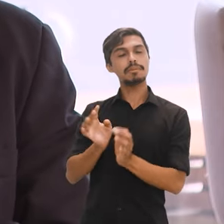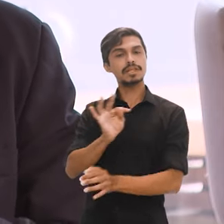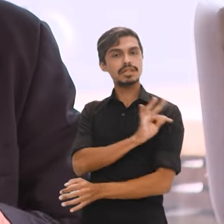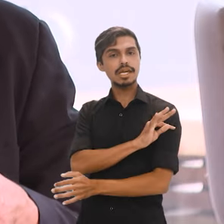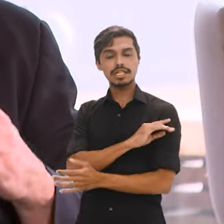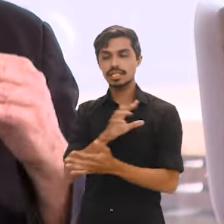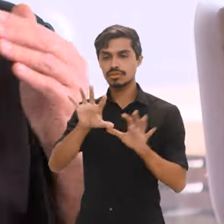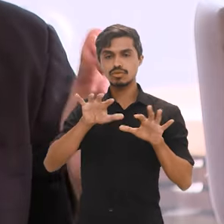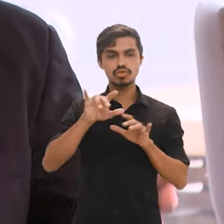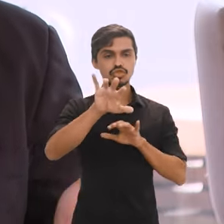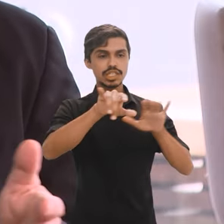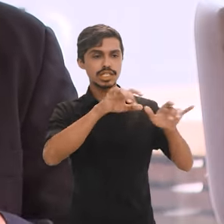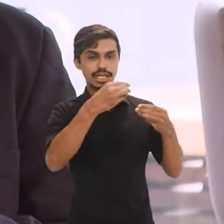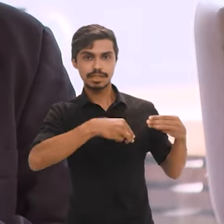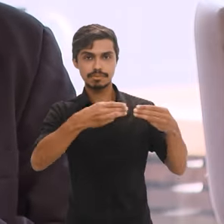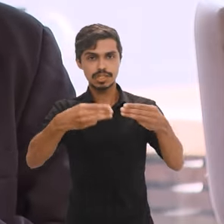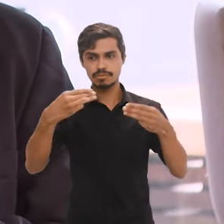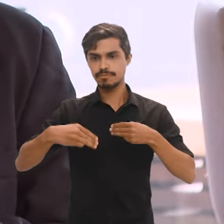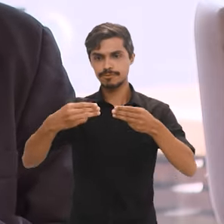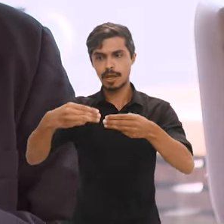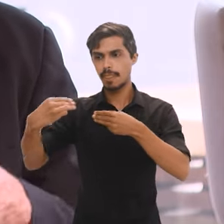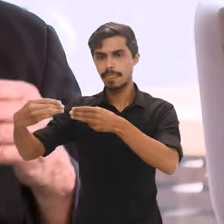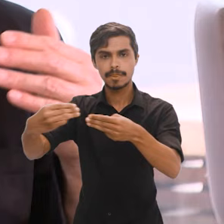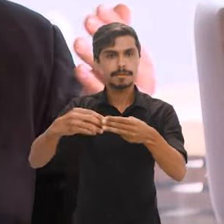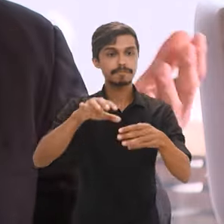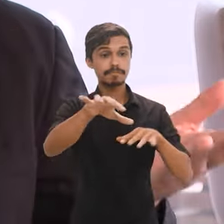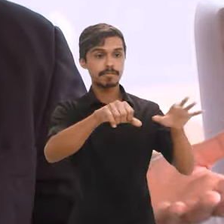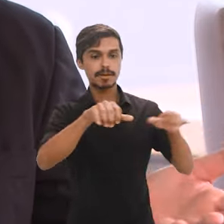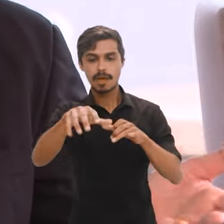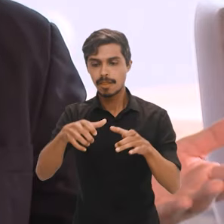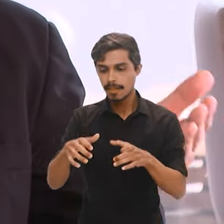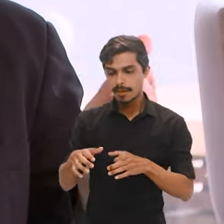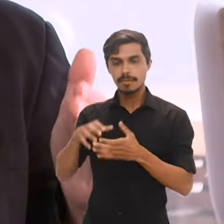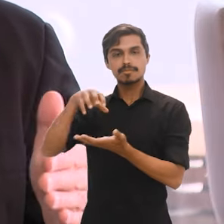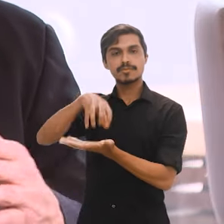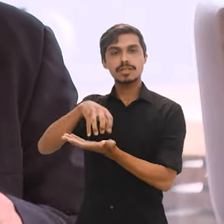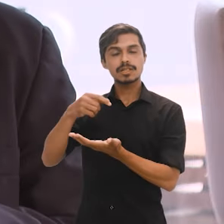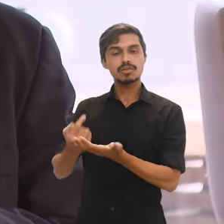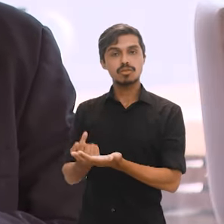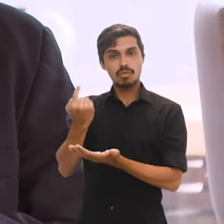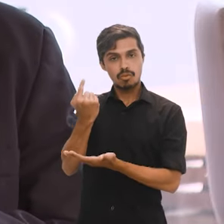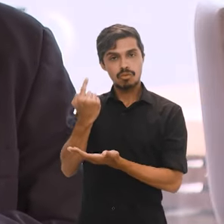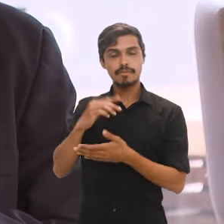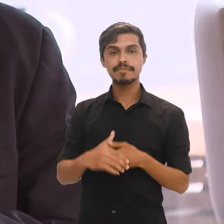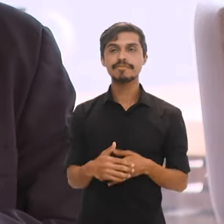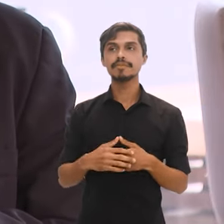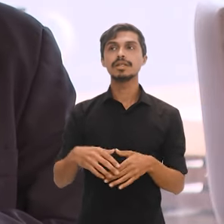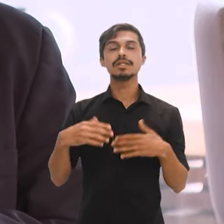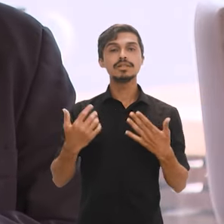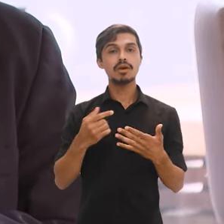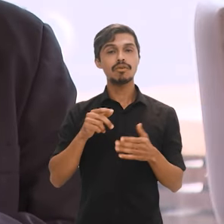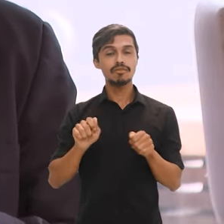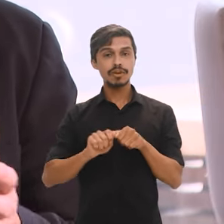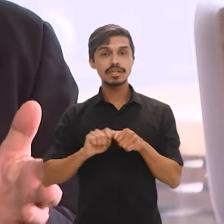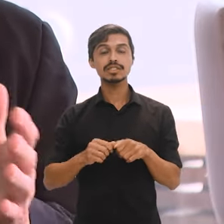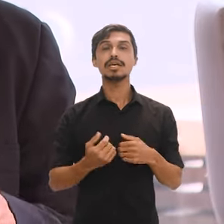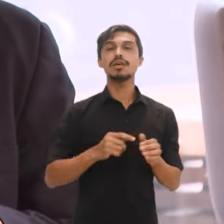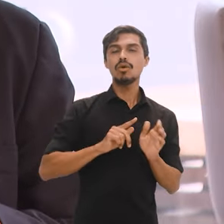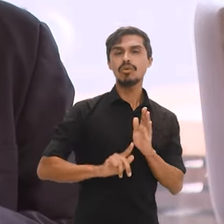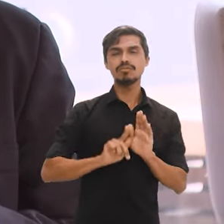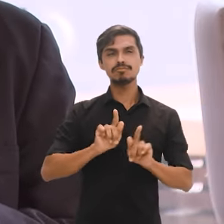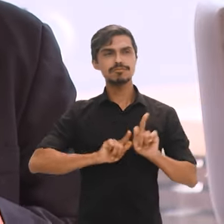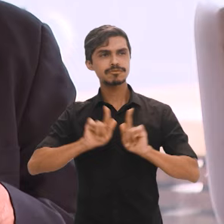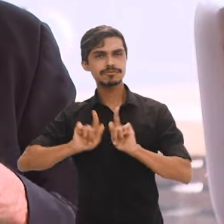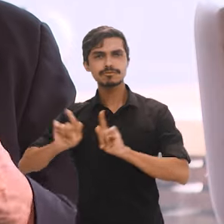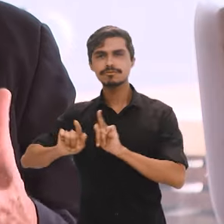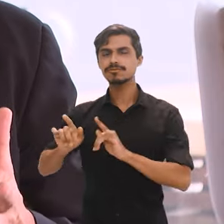porque a antiga Diretoria Geral de Estatística, que foi criada em 1871 para fazer o censo de 1872, já não